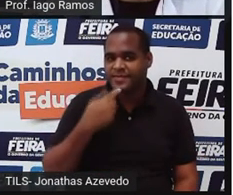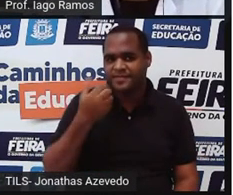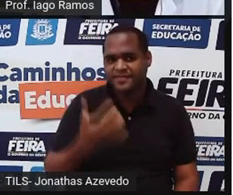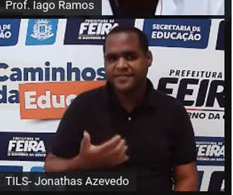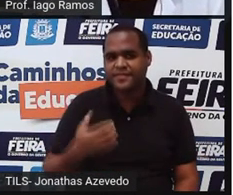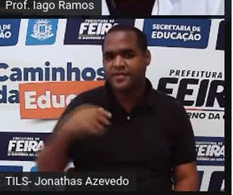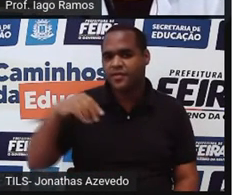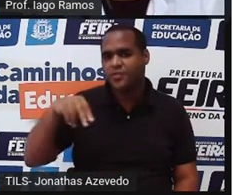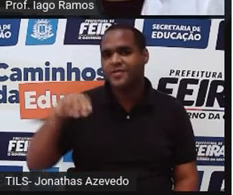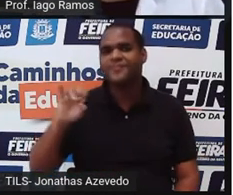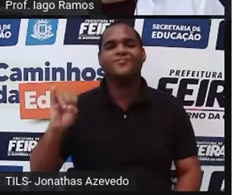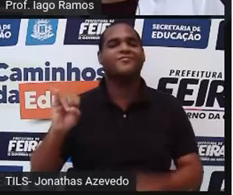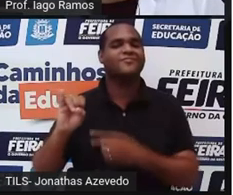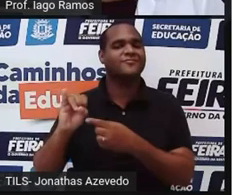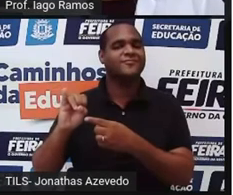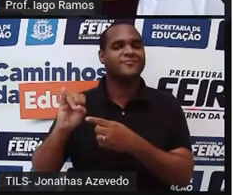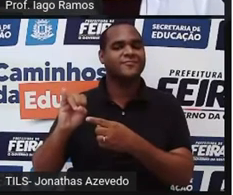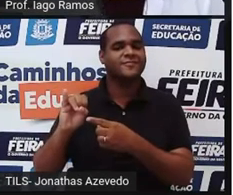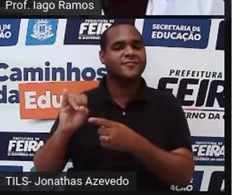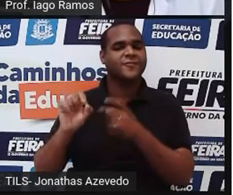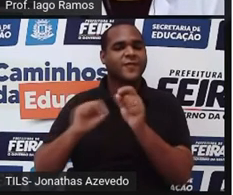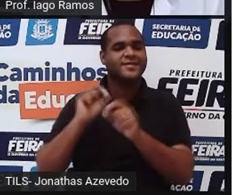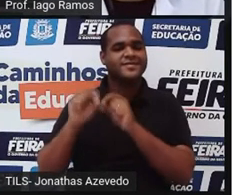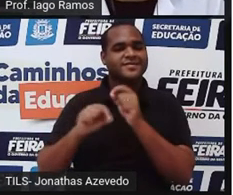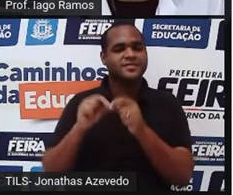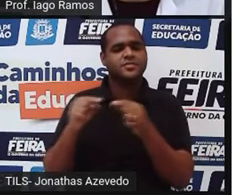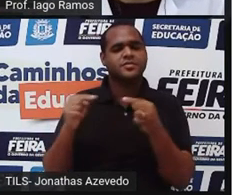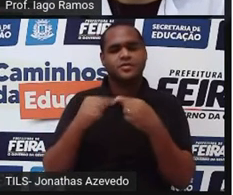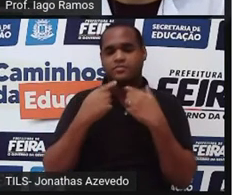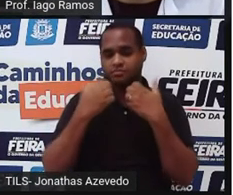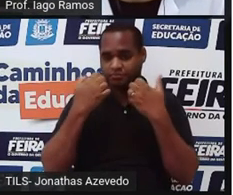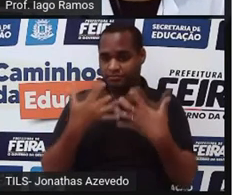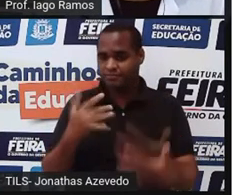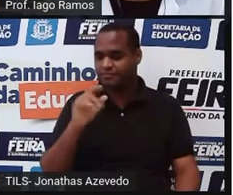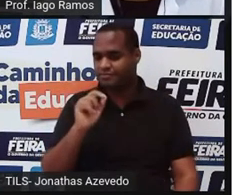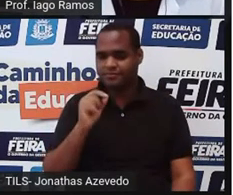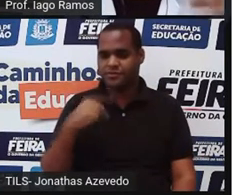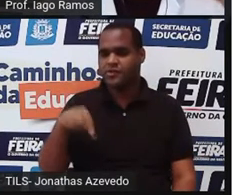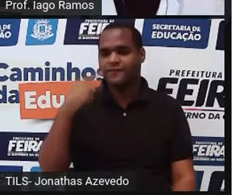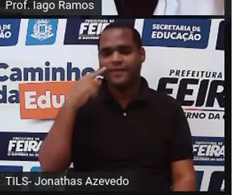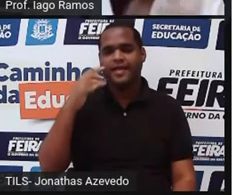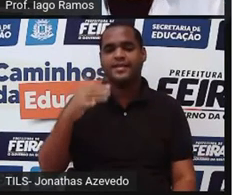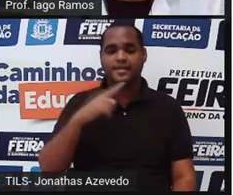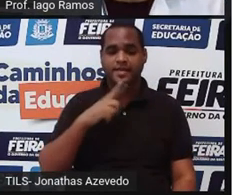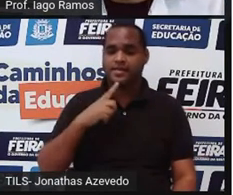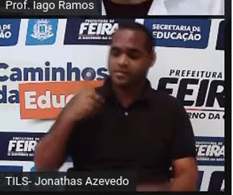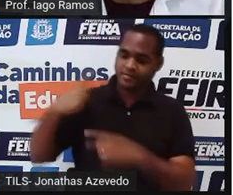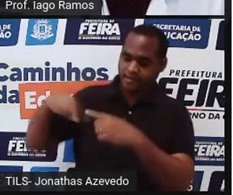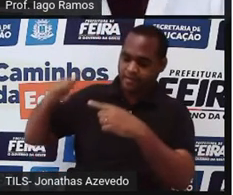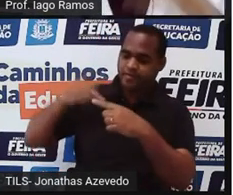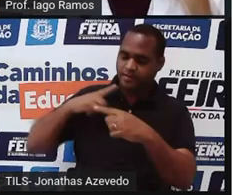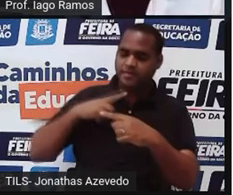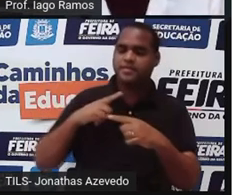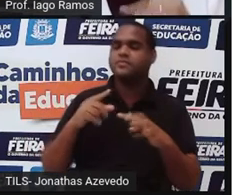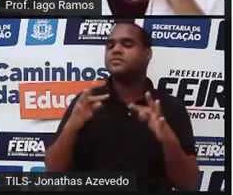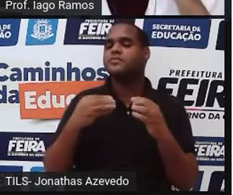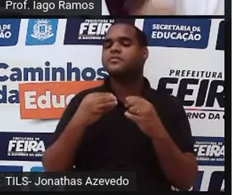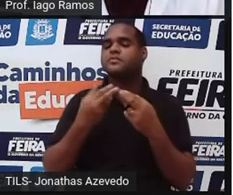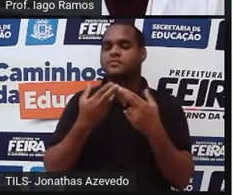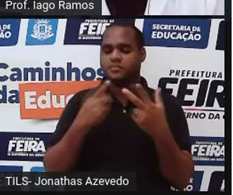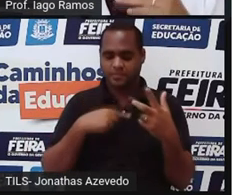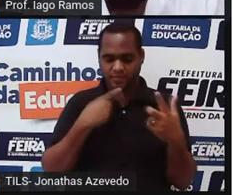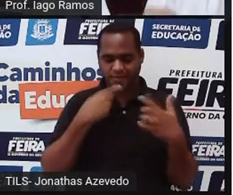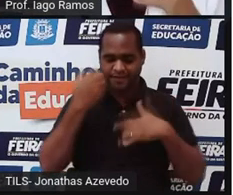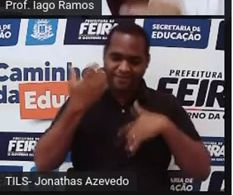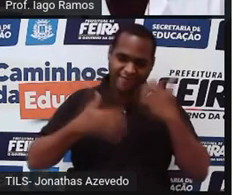dos irracionais. E esse daqui, deixa eu dizer uma coisa. A gente teve uma aula inteira só para